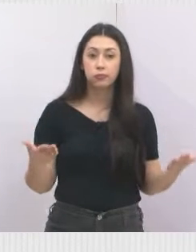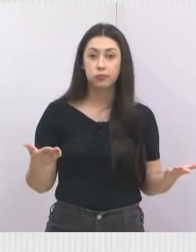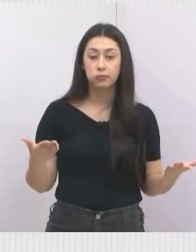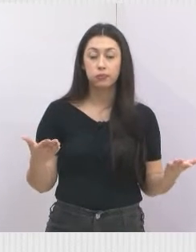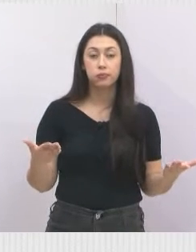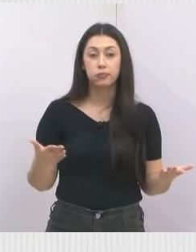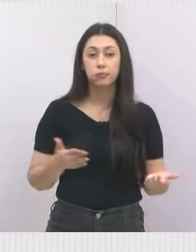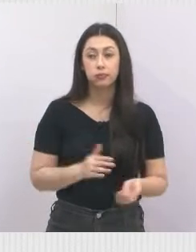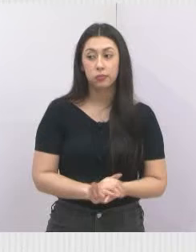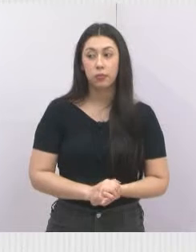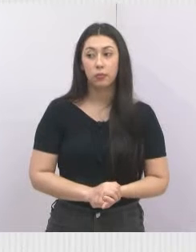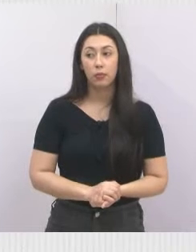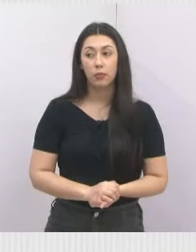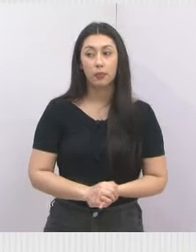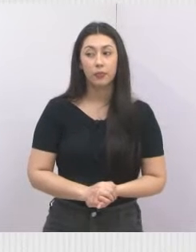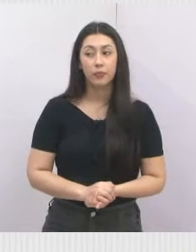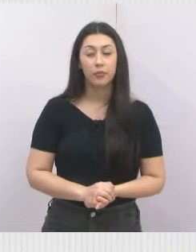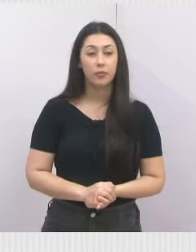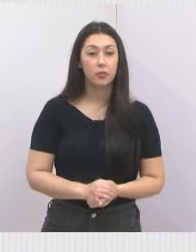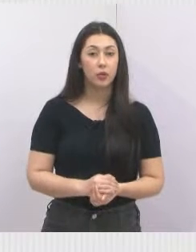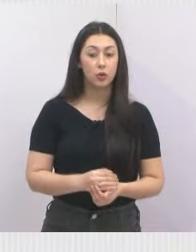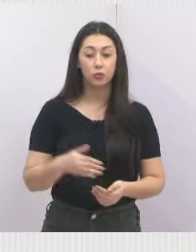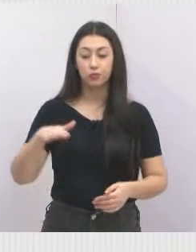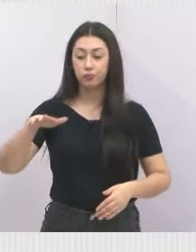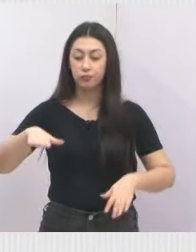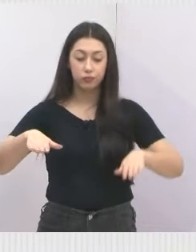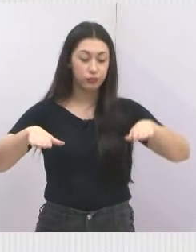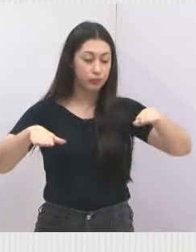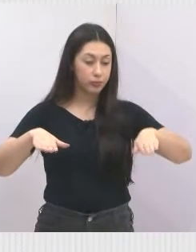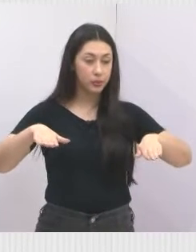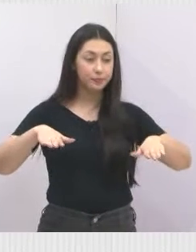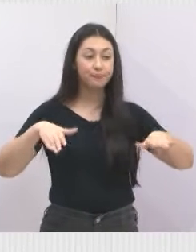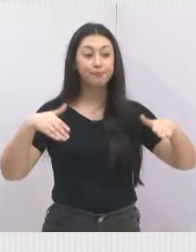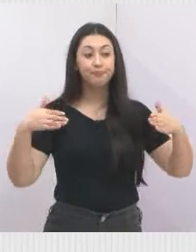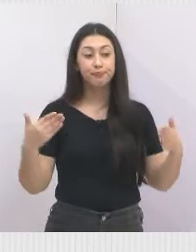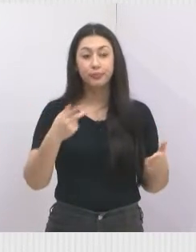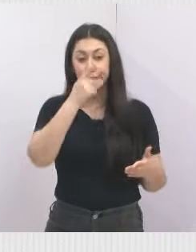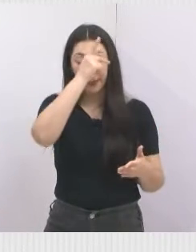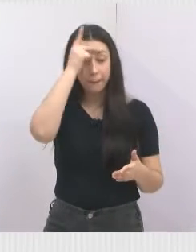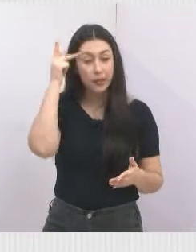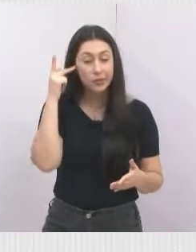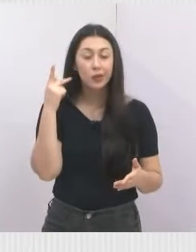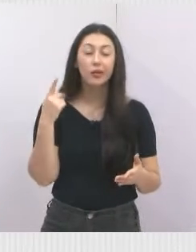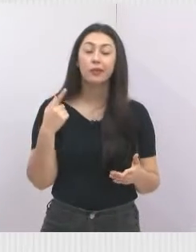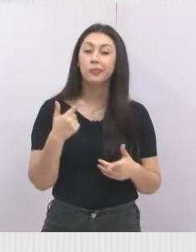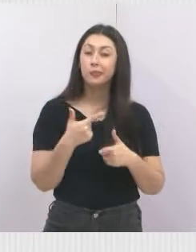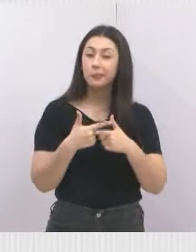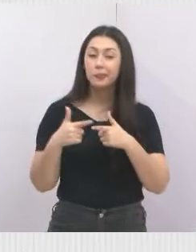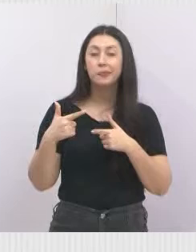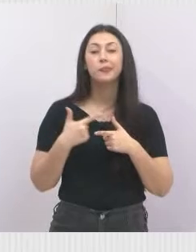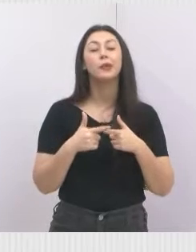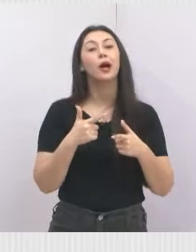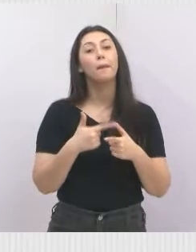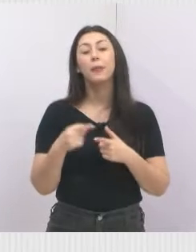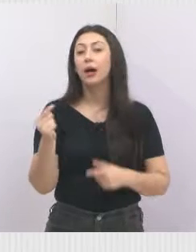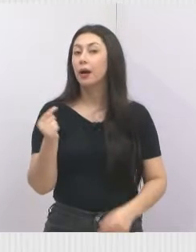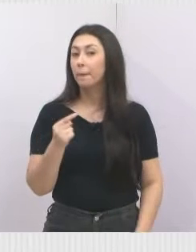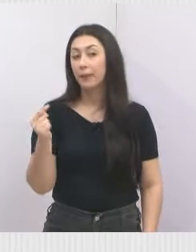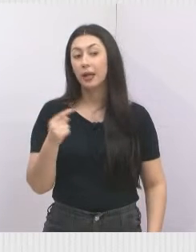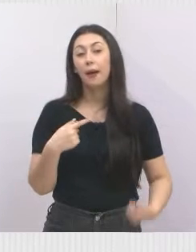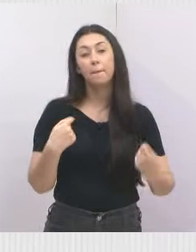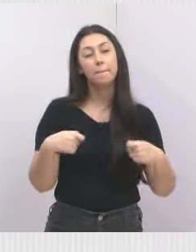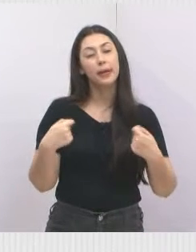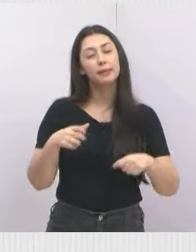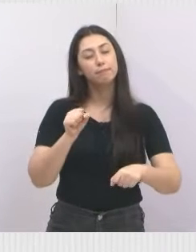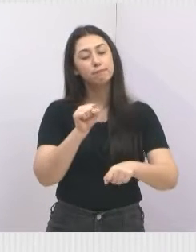dos Sinos. É de um lado e do outro. Então o munícipe, os moradores dali, estão tendo dificuldade pra passar naquela rua. Tem que